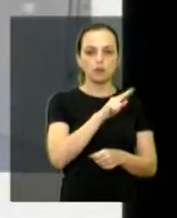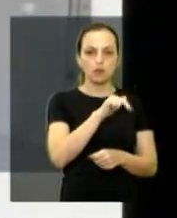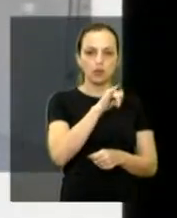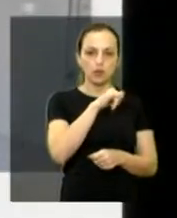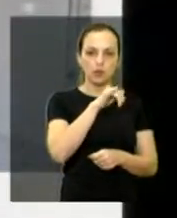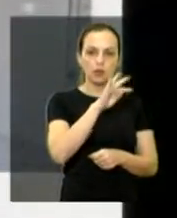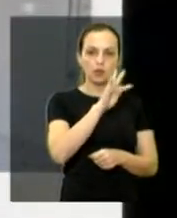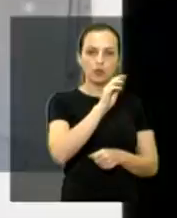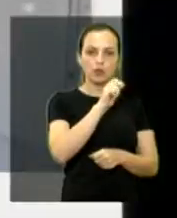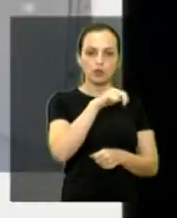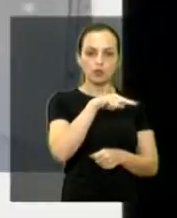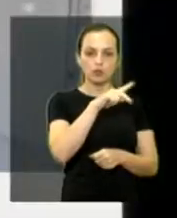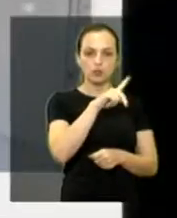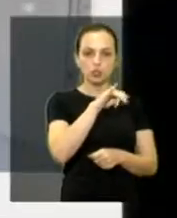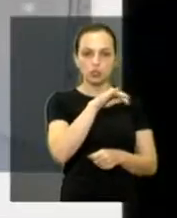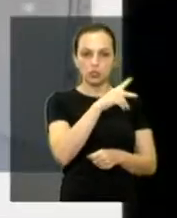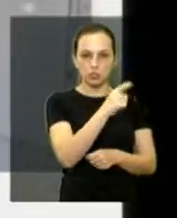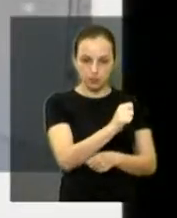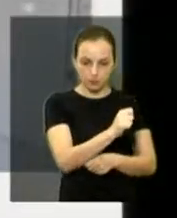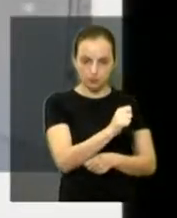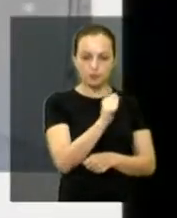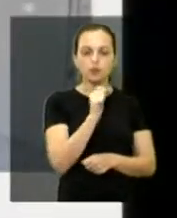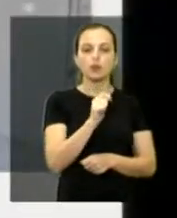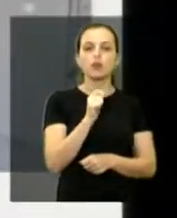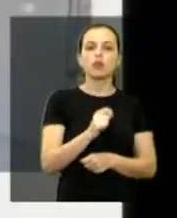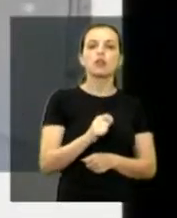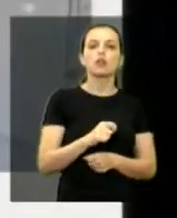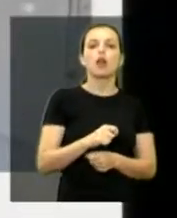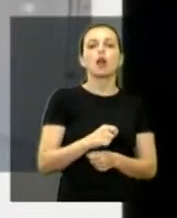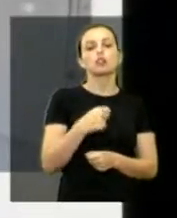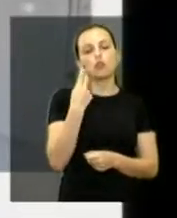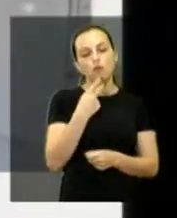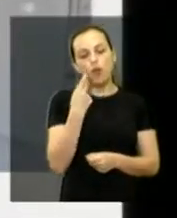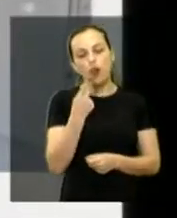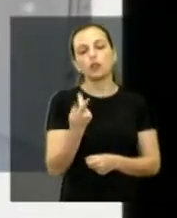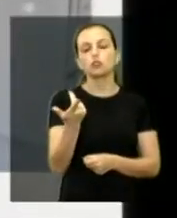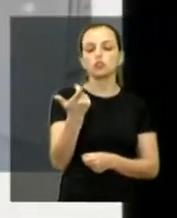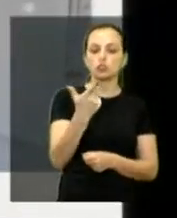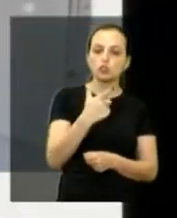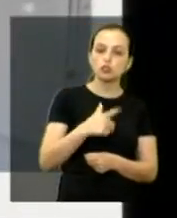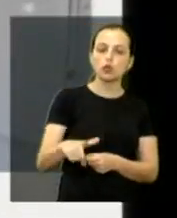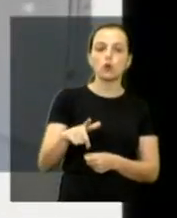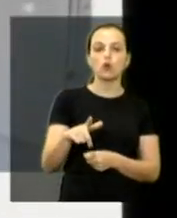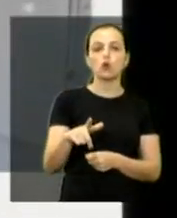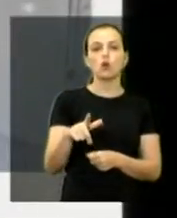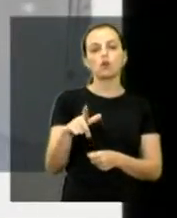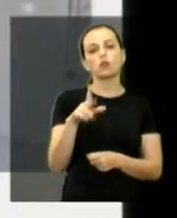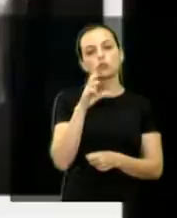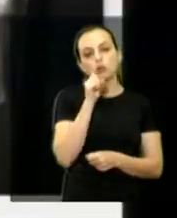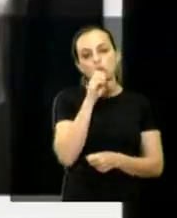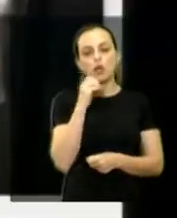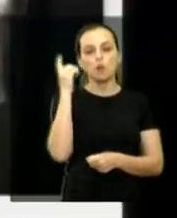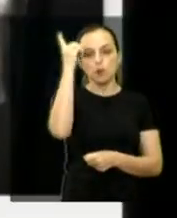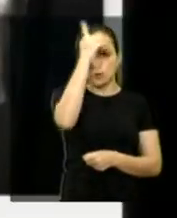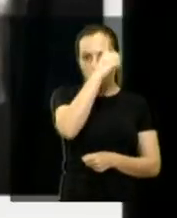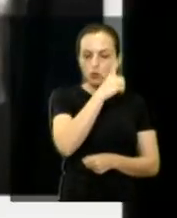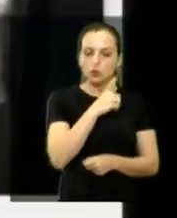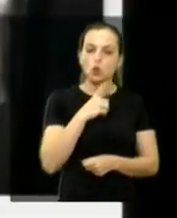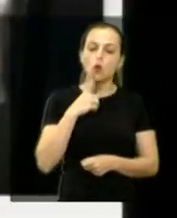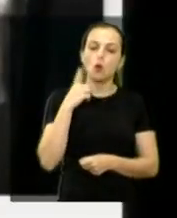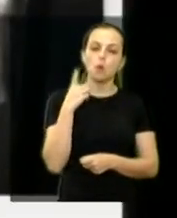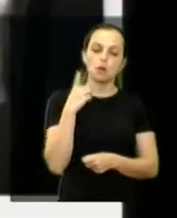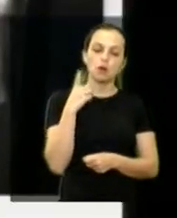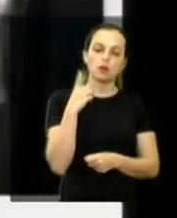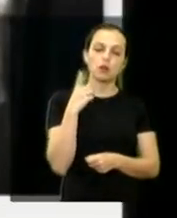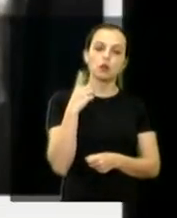acho que não é a primeira vez que eu venho aqui, são várias vezes que eu estou vindo aqui. este final de semana, de novo, este